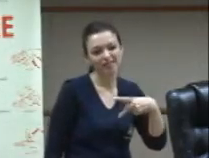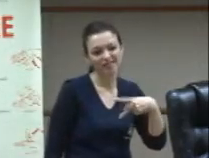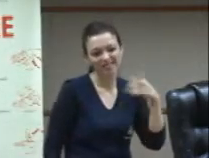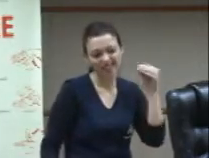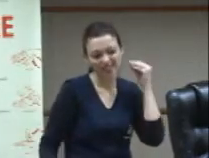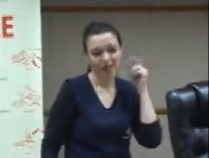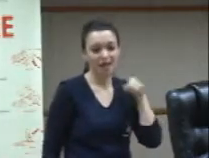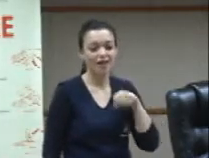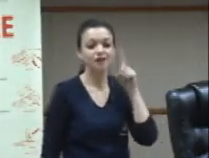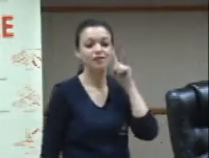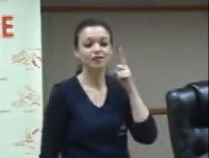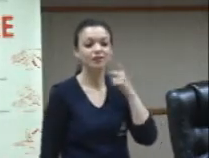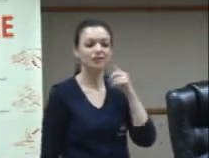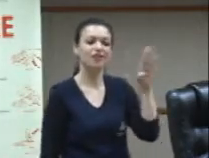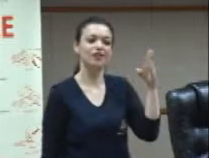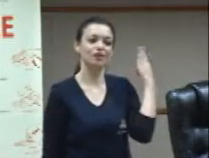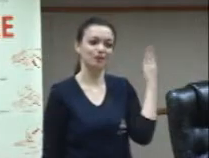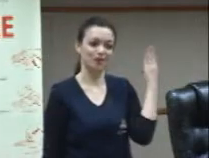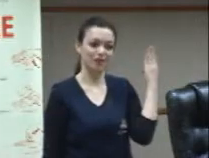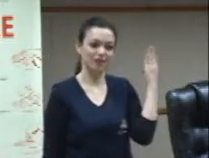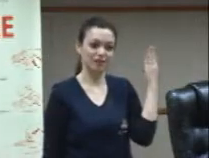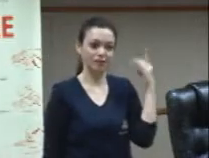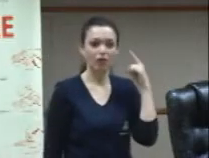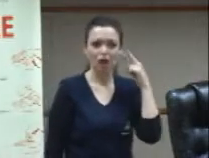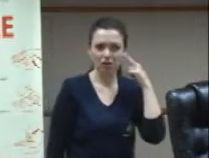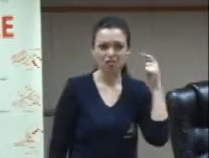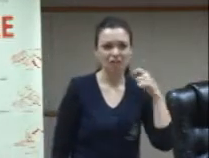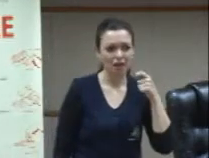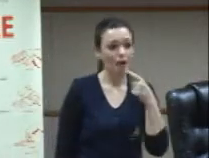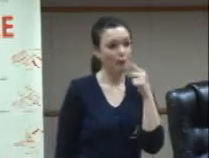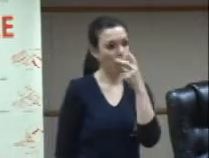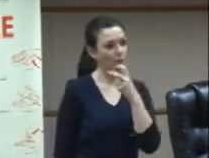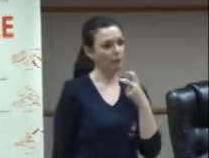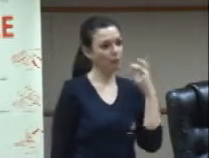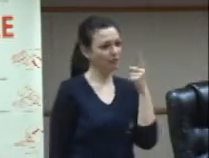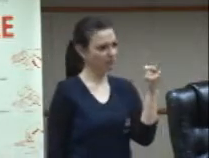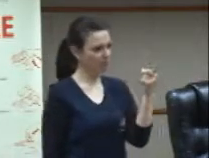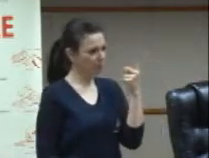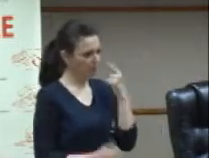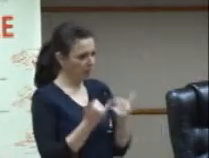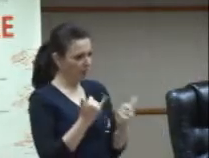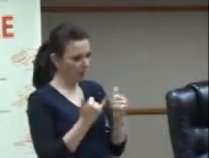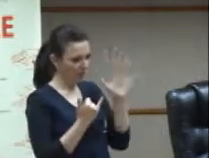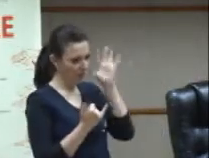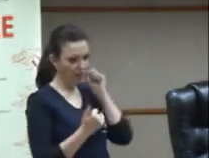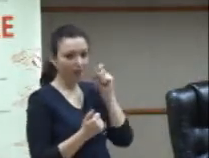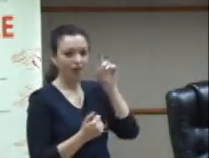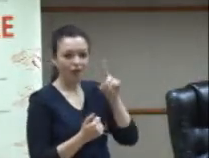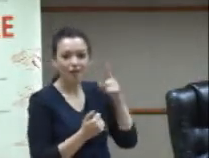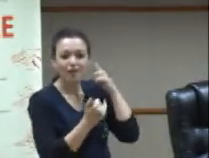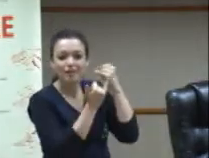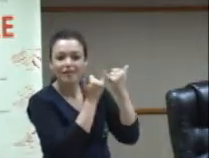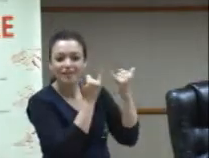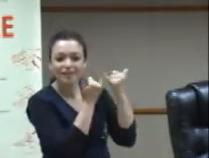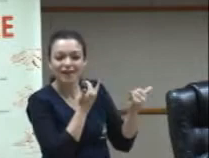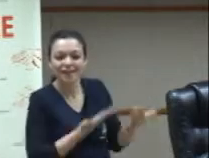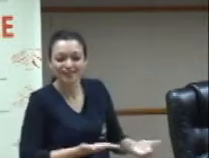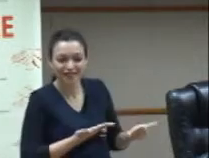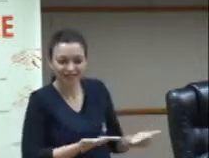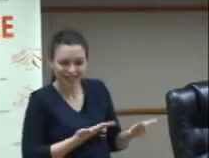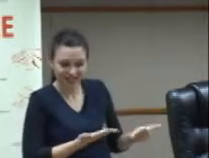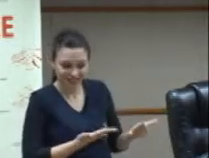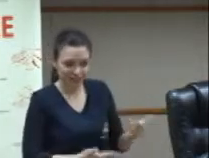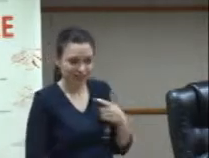vulgarmente chamado de surdo do Paraguai que é aquele surdo que tem uma perda auditiva leve é